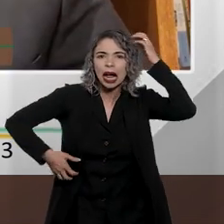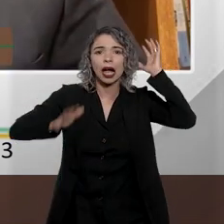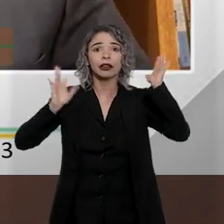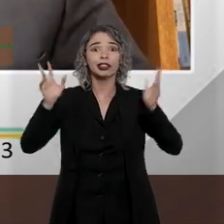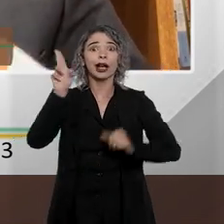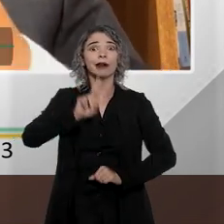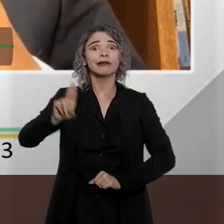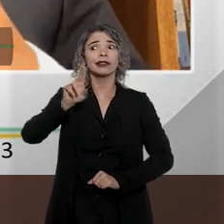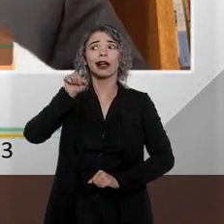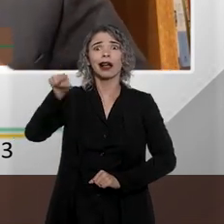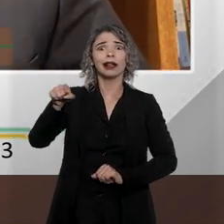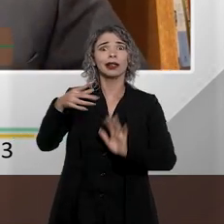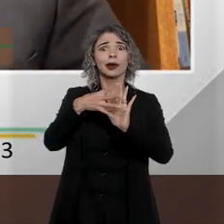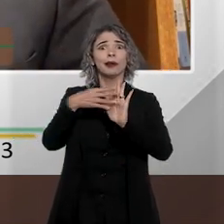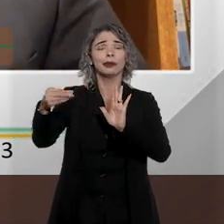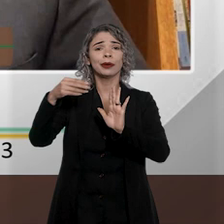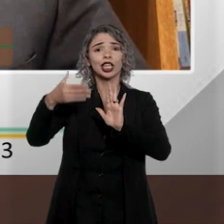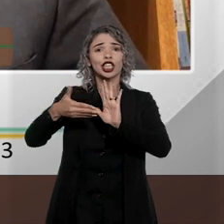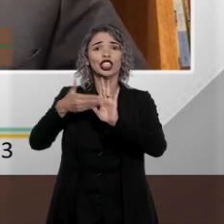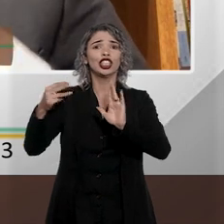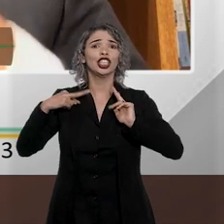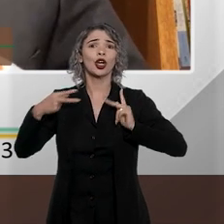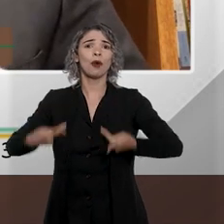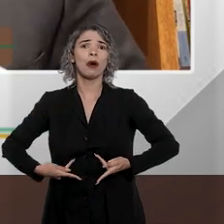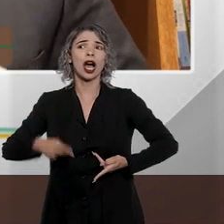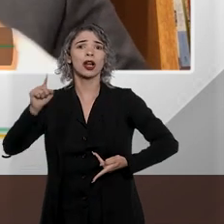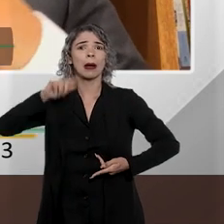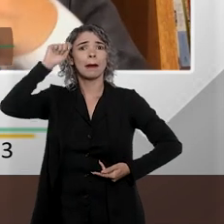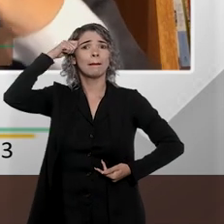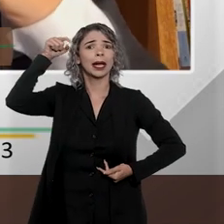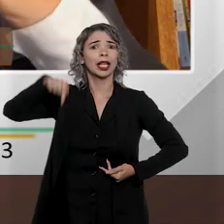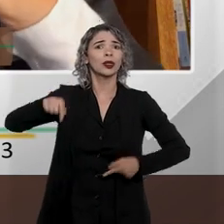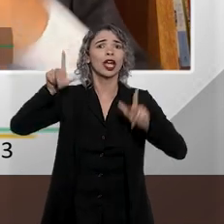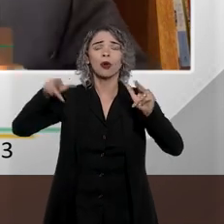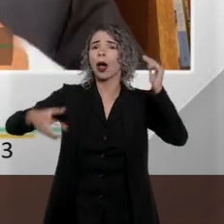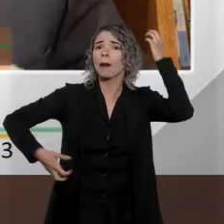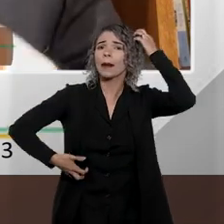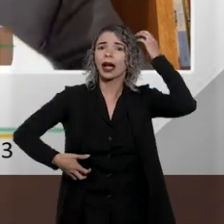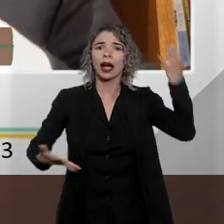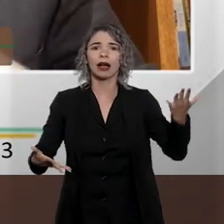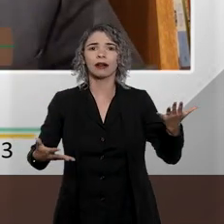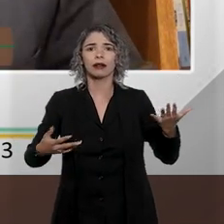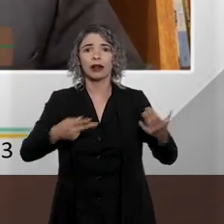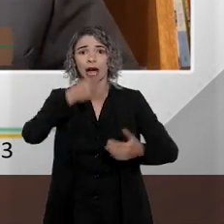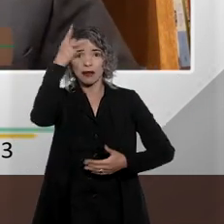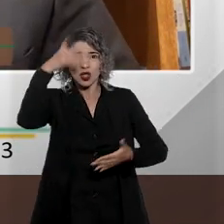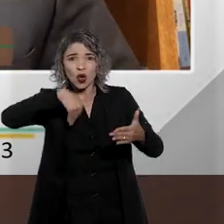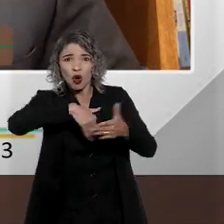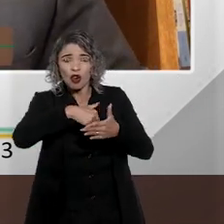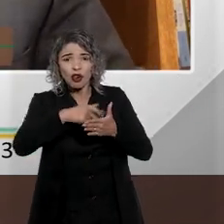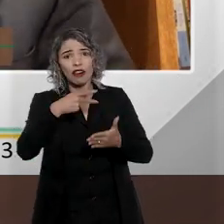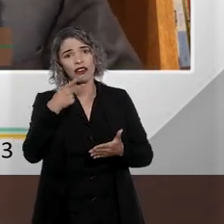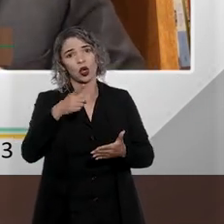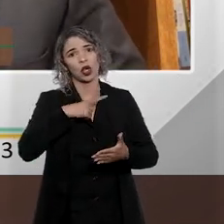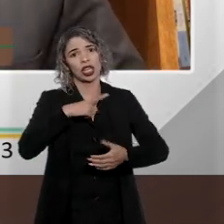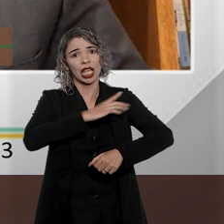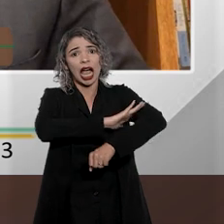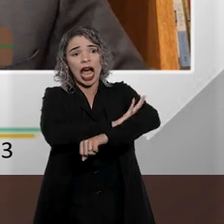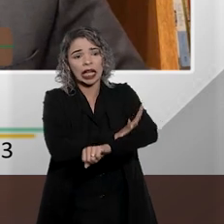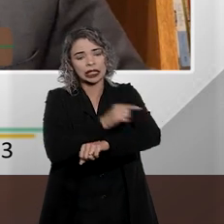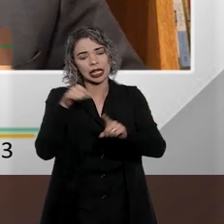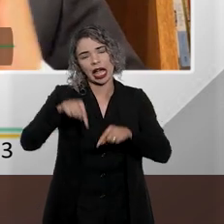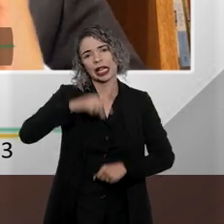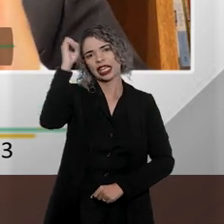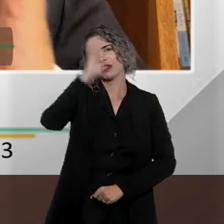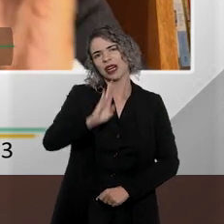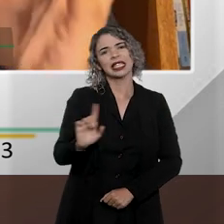historicamente utilizada para desumanizar pessoas negras. Todo mundo diz, o jogador fulano sofreu racismo. Mas quando eu vi aqui para